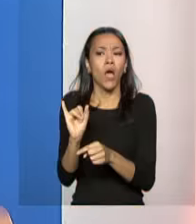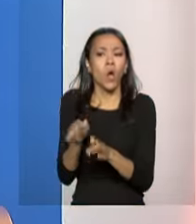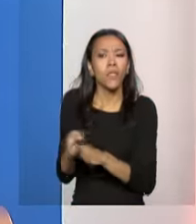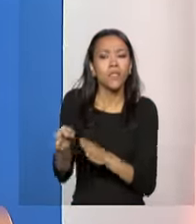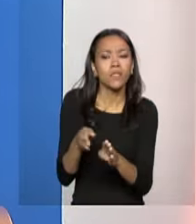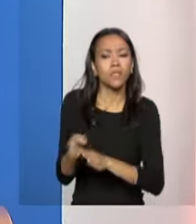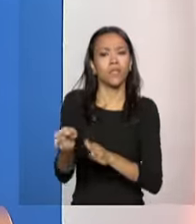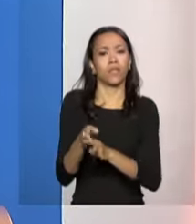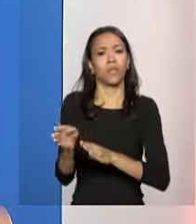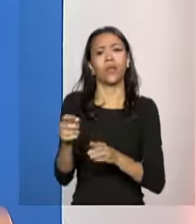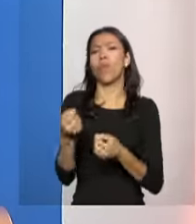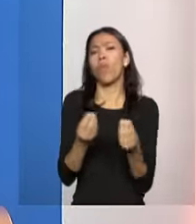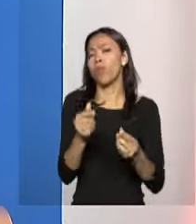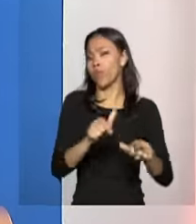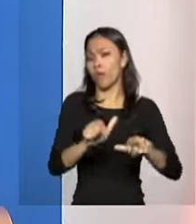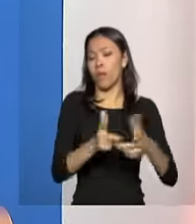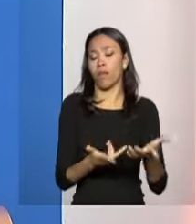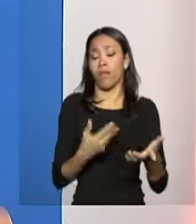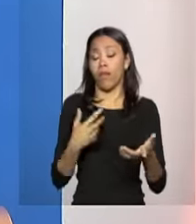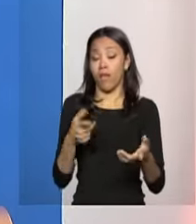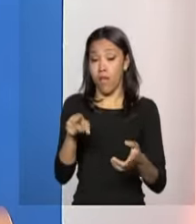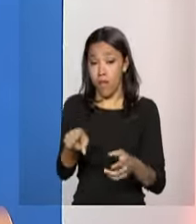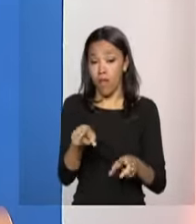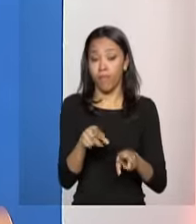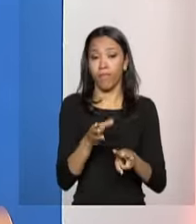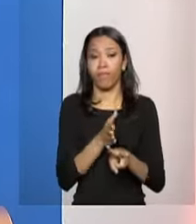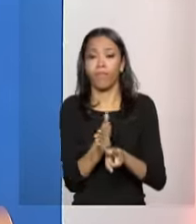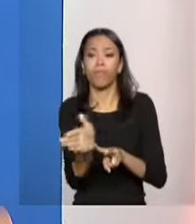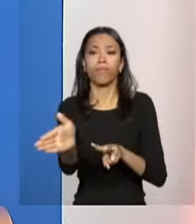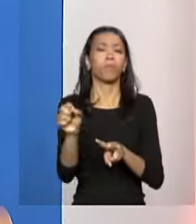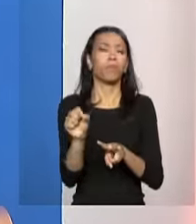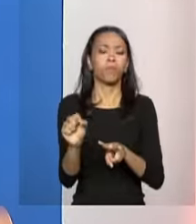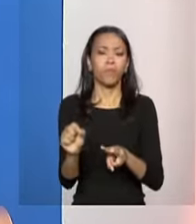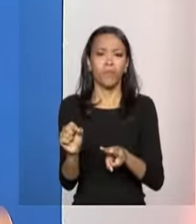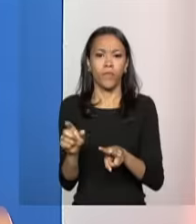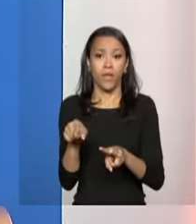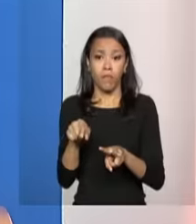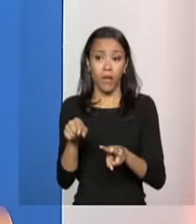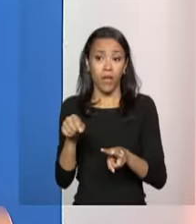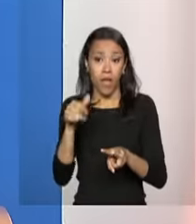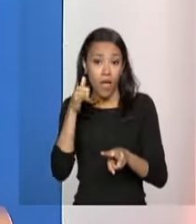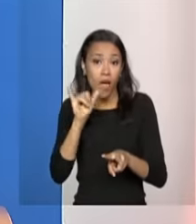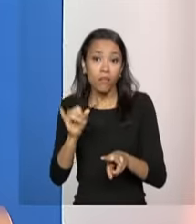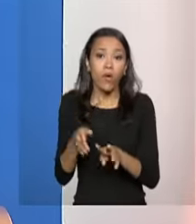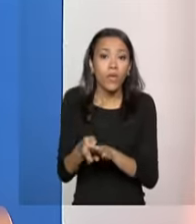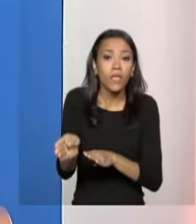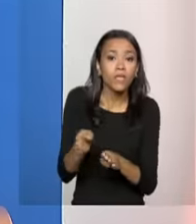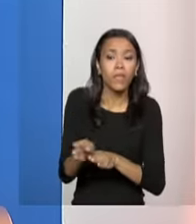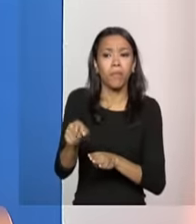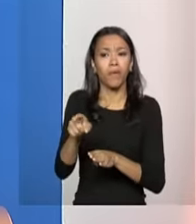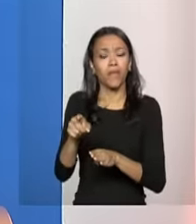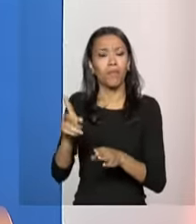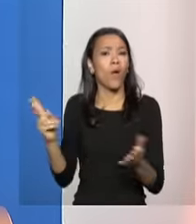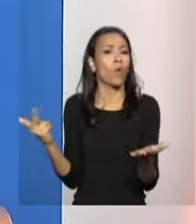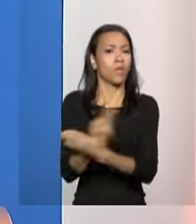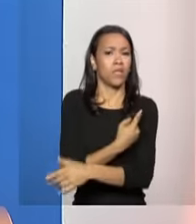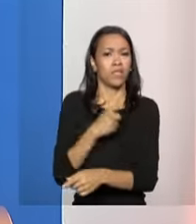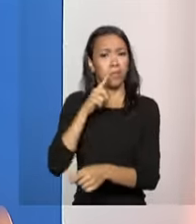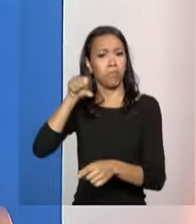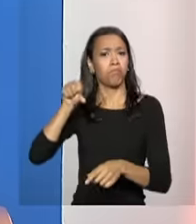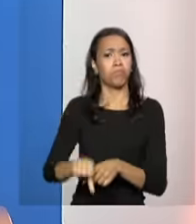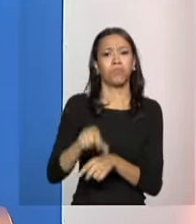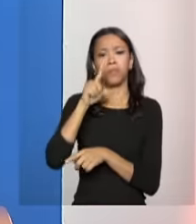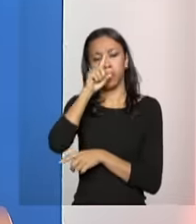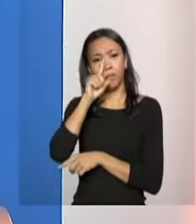Nosso trabalho na assistência é prevenir para que não ocorram riscos sociais, para que não ocorra a